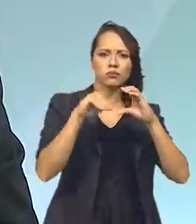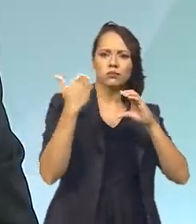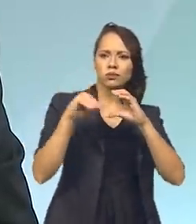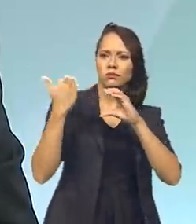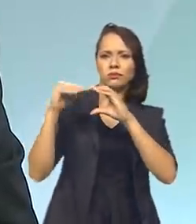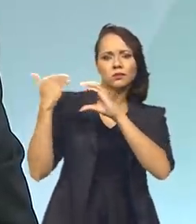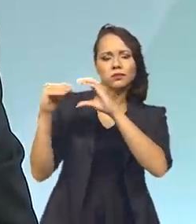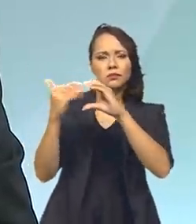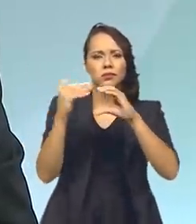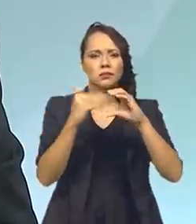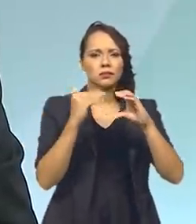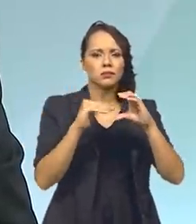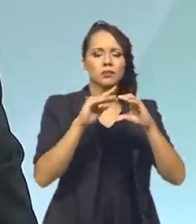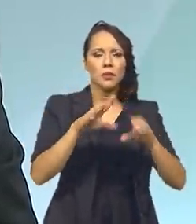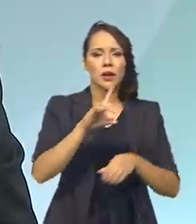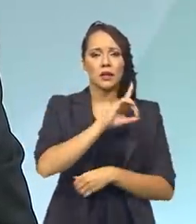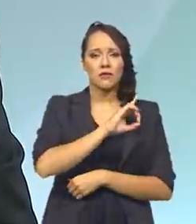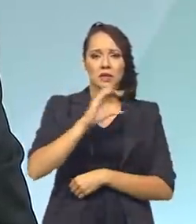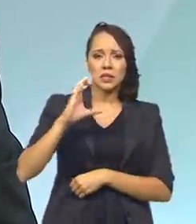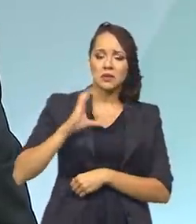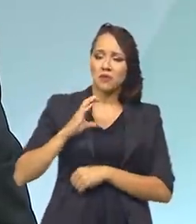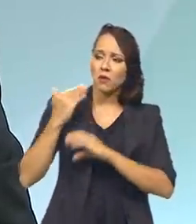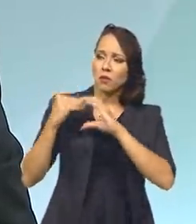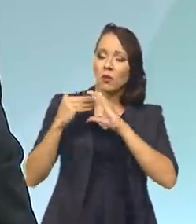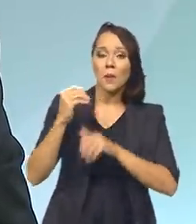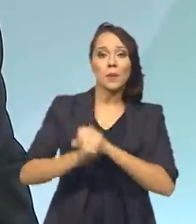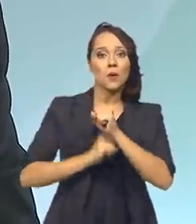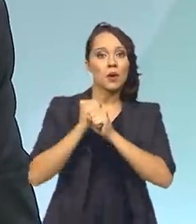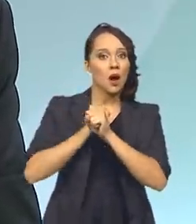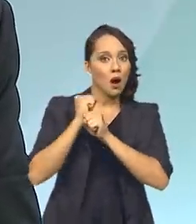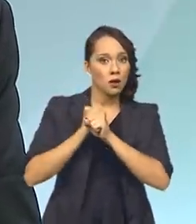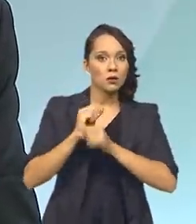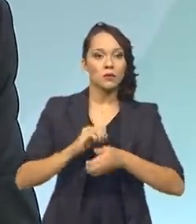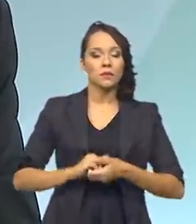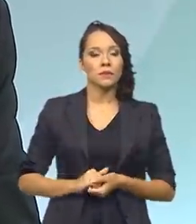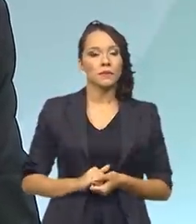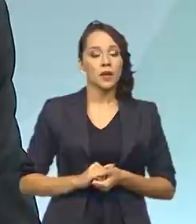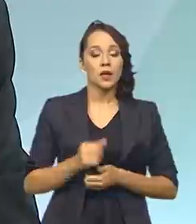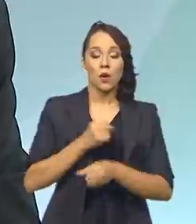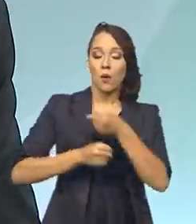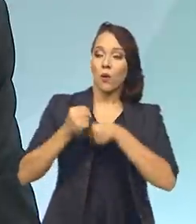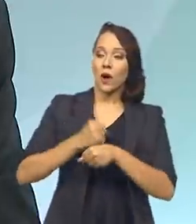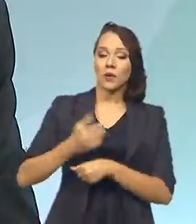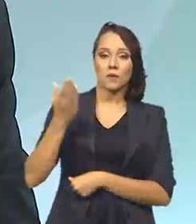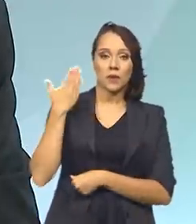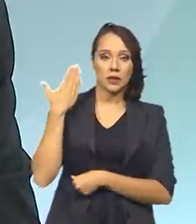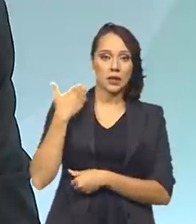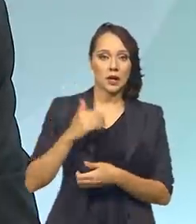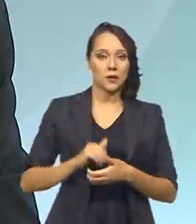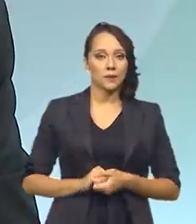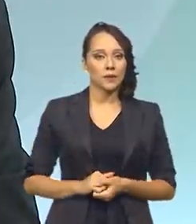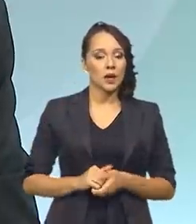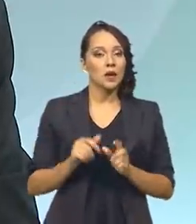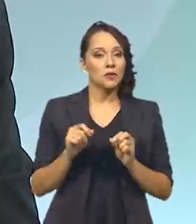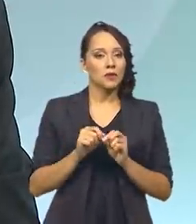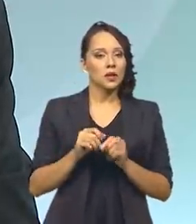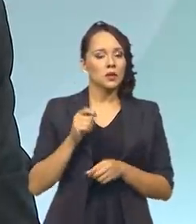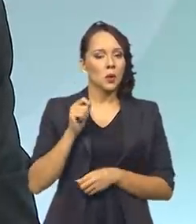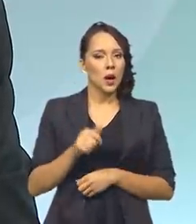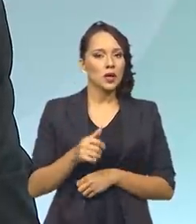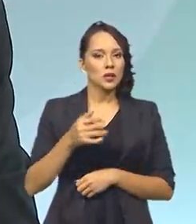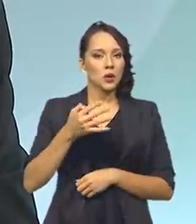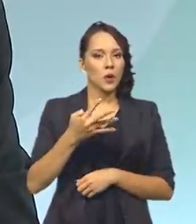passados pela nossa Defesa Civil anualmente. No ano passado, nós fizemos um aporte de quase